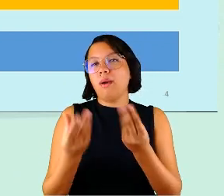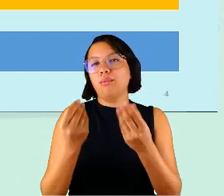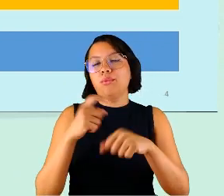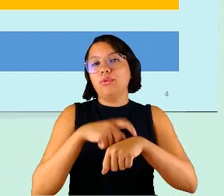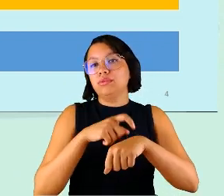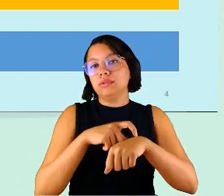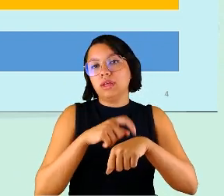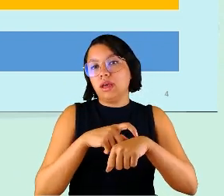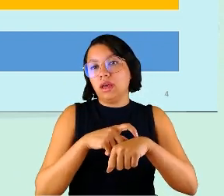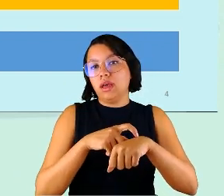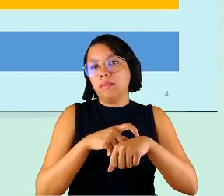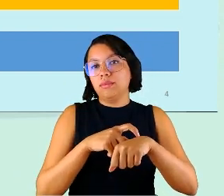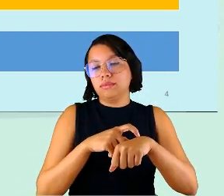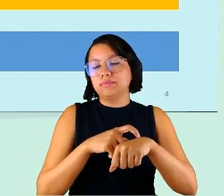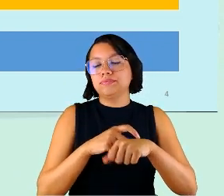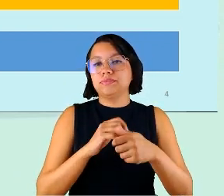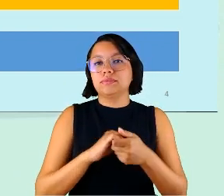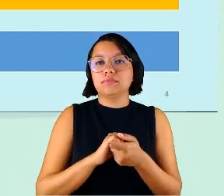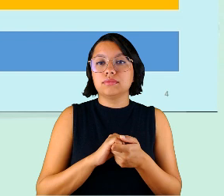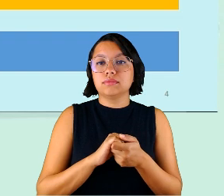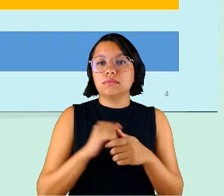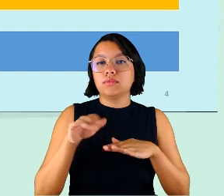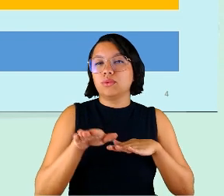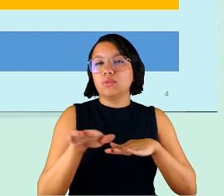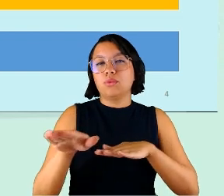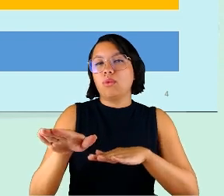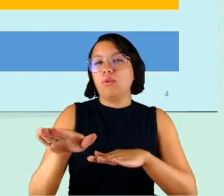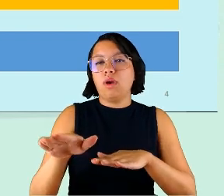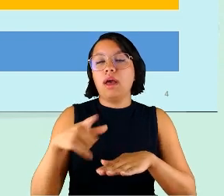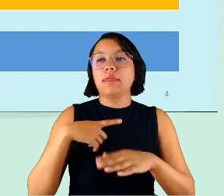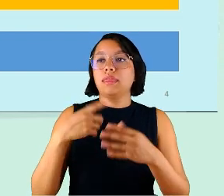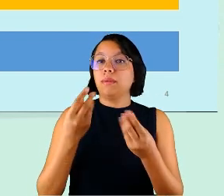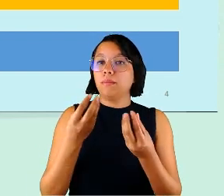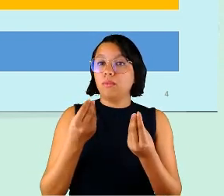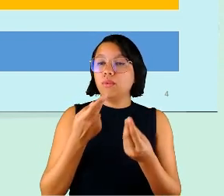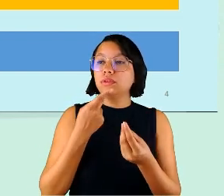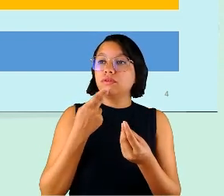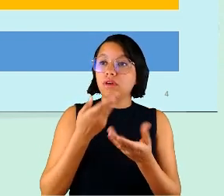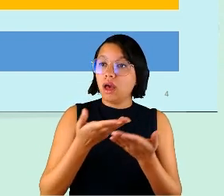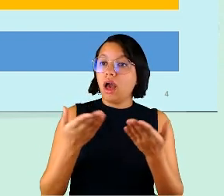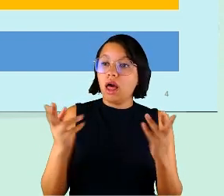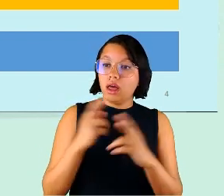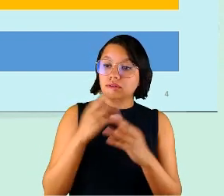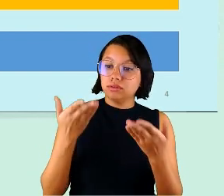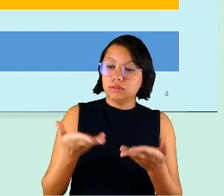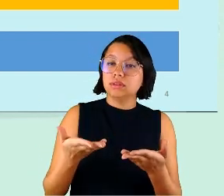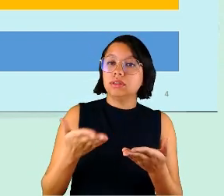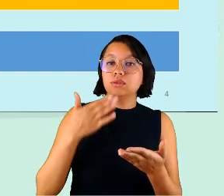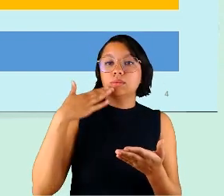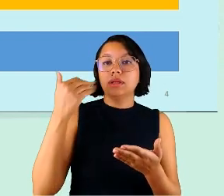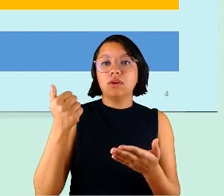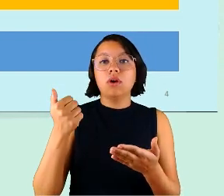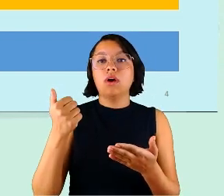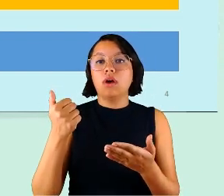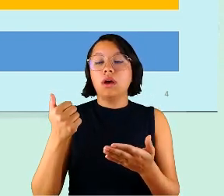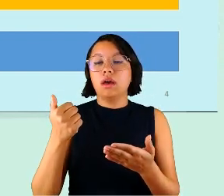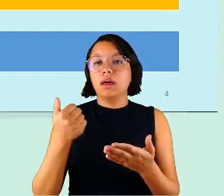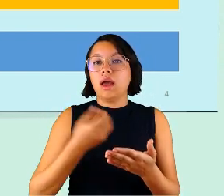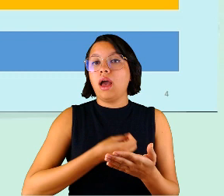têm condições, nós temos muitos relatos a esse respeito, de melhorar os hábitos de vida,